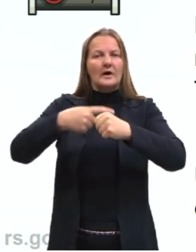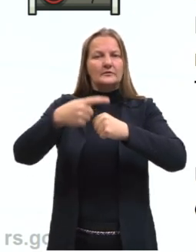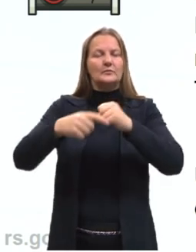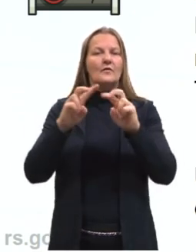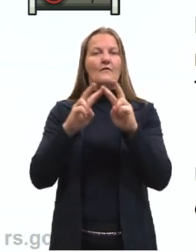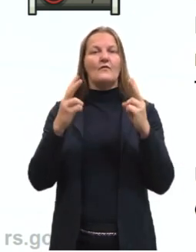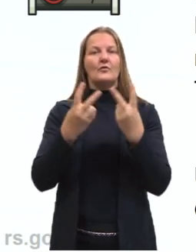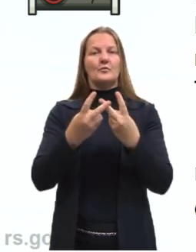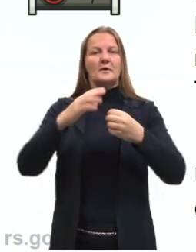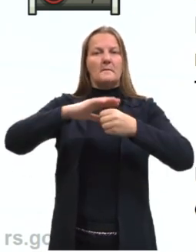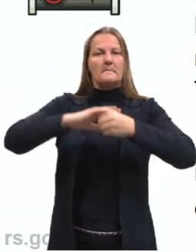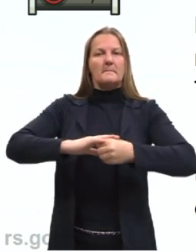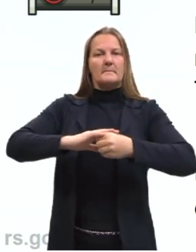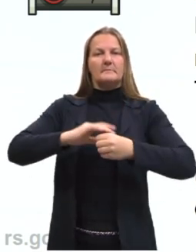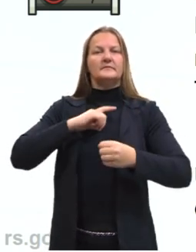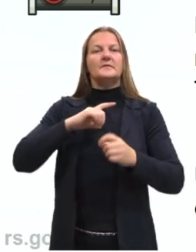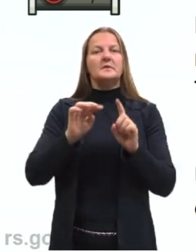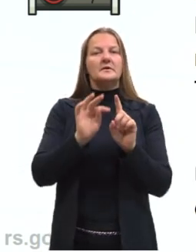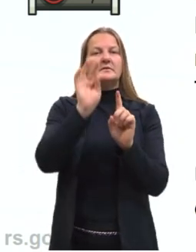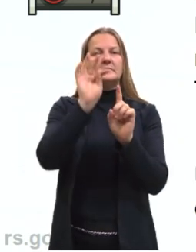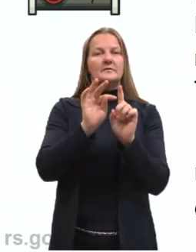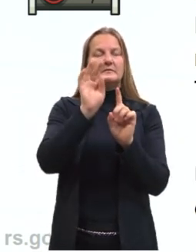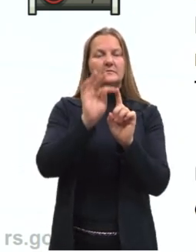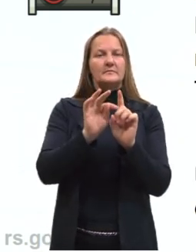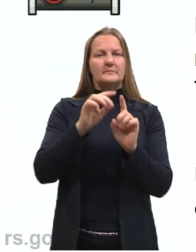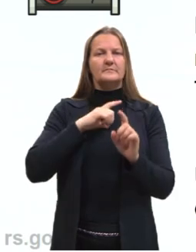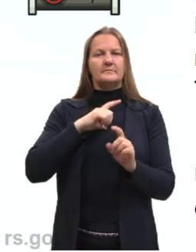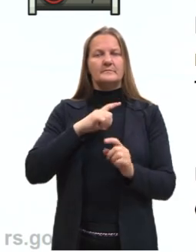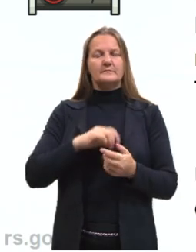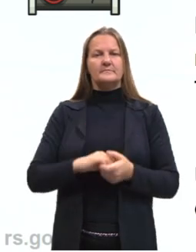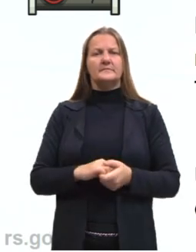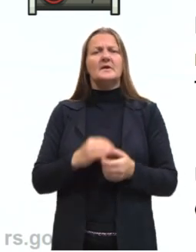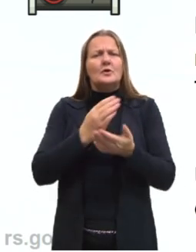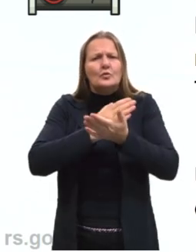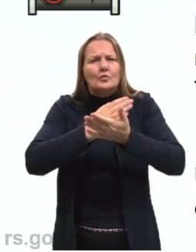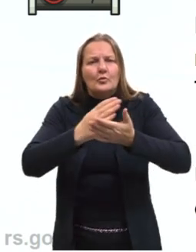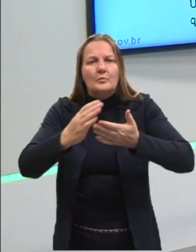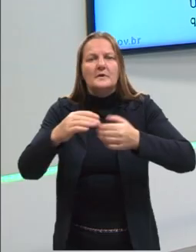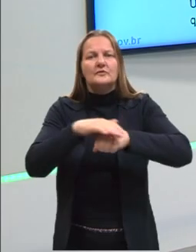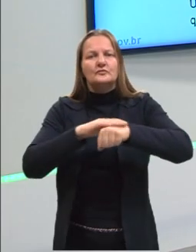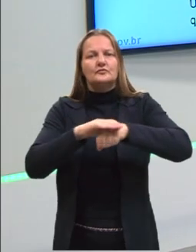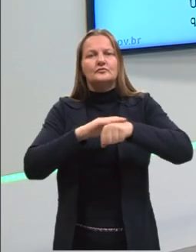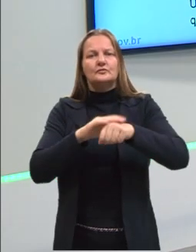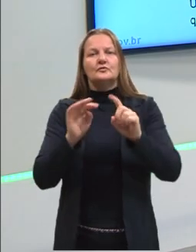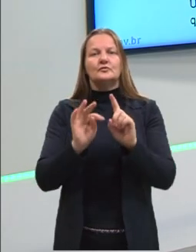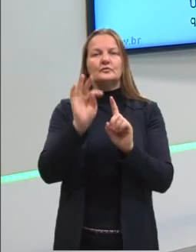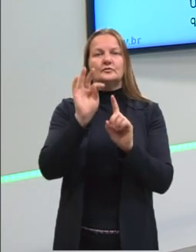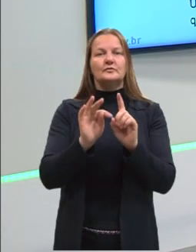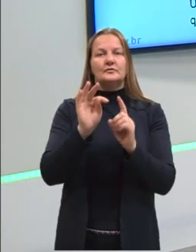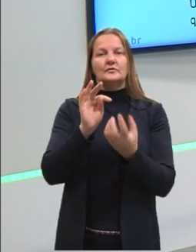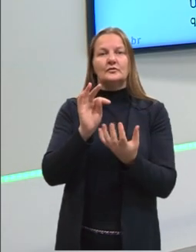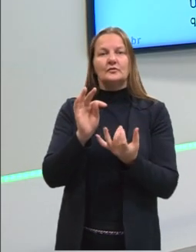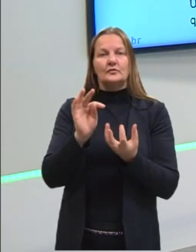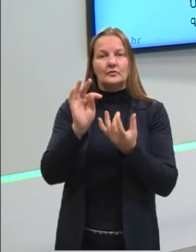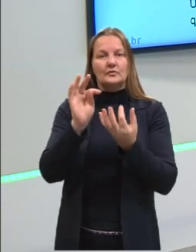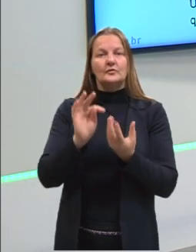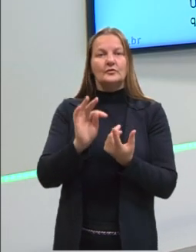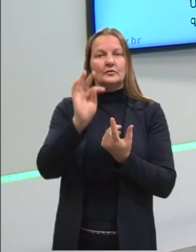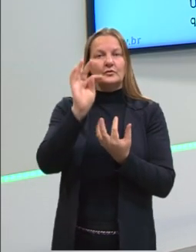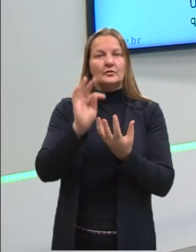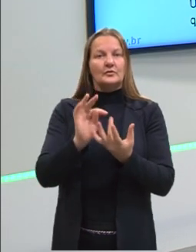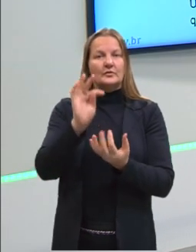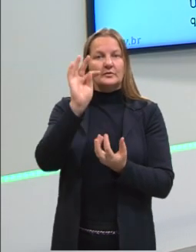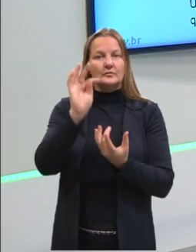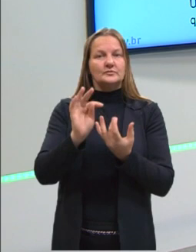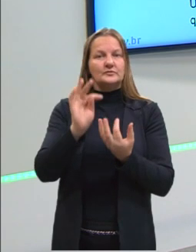a pressão e a temperatura de um gás. Lá no início, quando a gente começou a falar de termodinâmica, a gente falou que na termodinâmica a gente